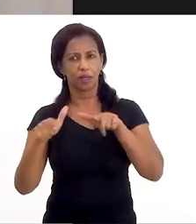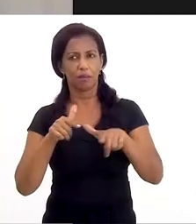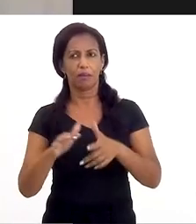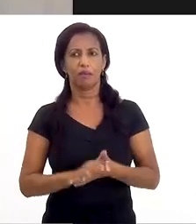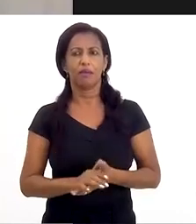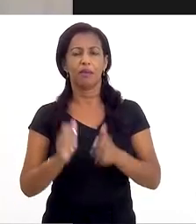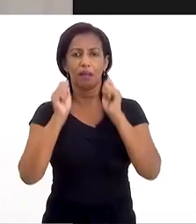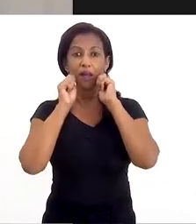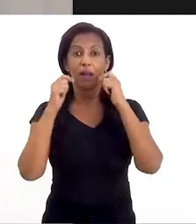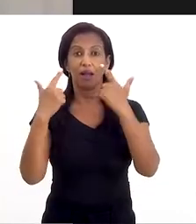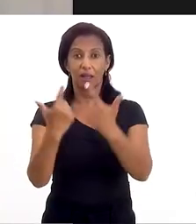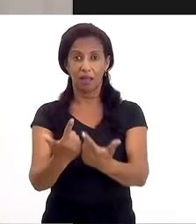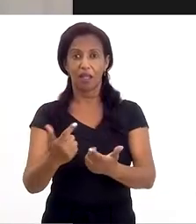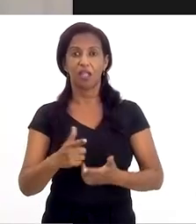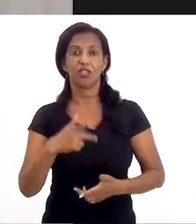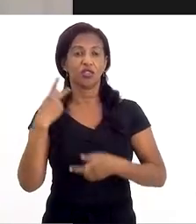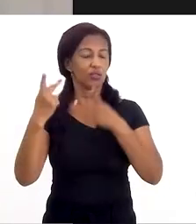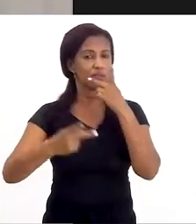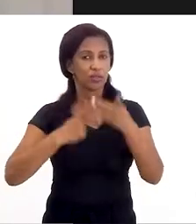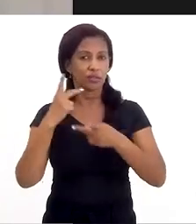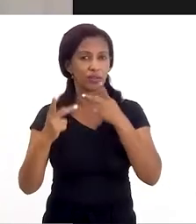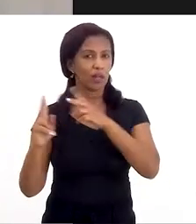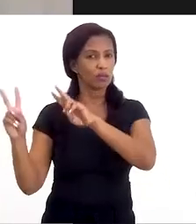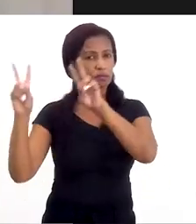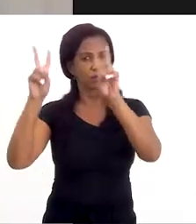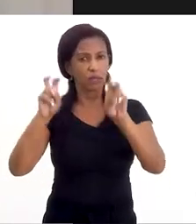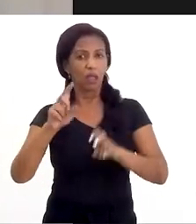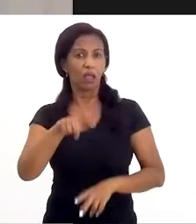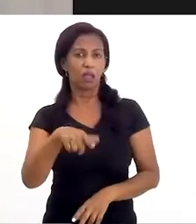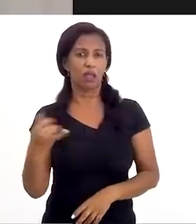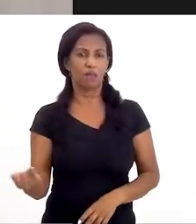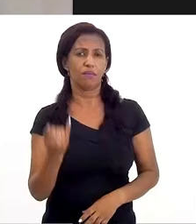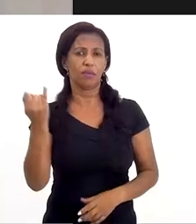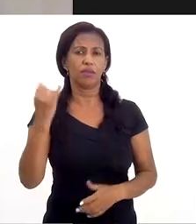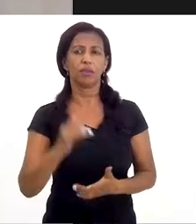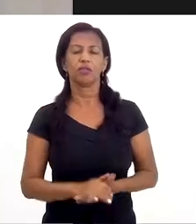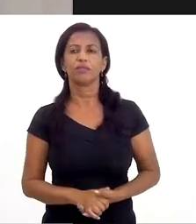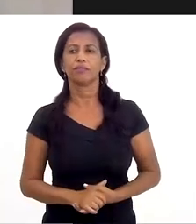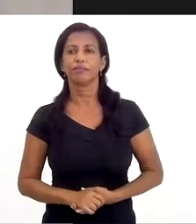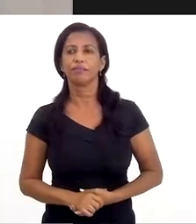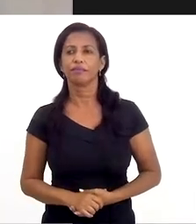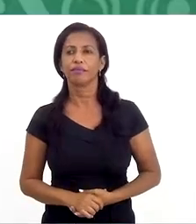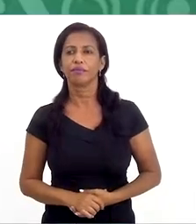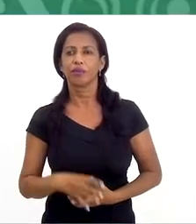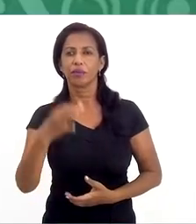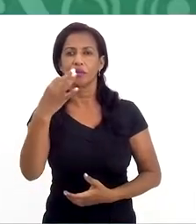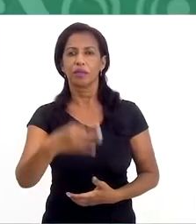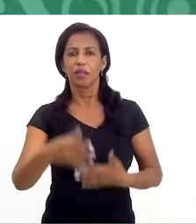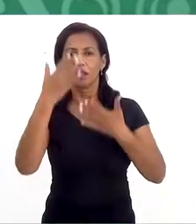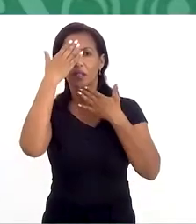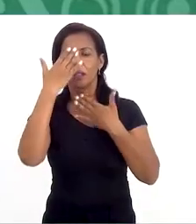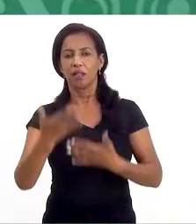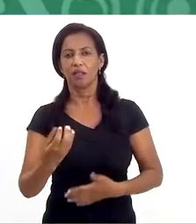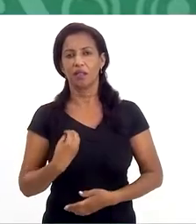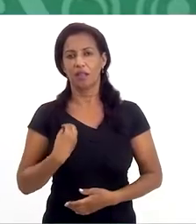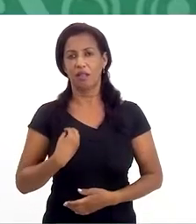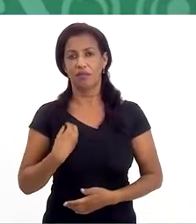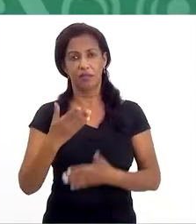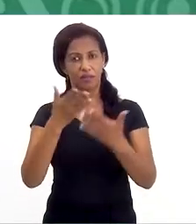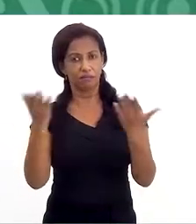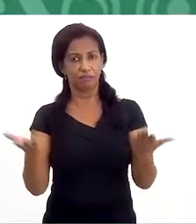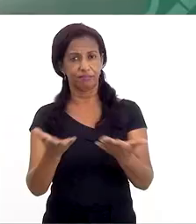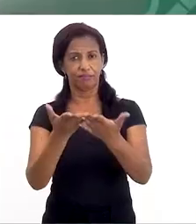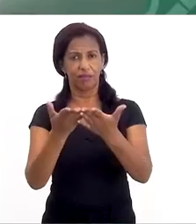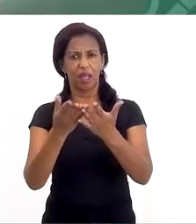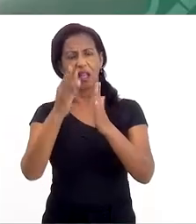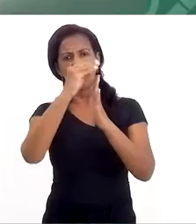esse trabalho da Légia de falar sobre esse assunto que é tão importante. Com certeza, eu queria agradecer muito a presença de